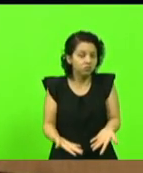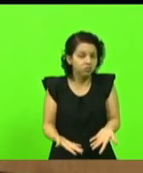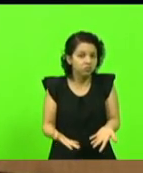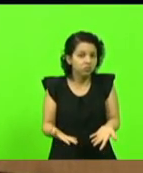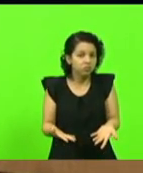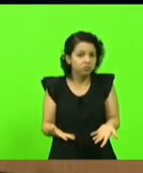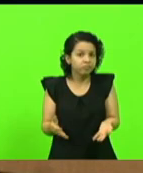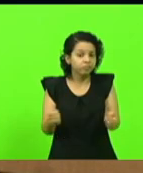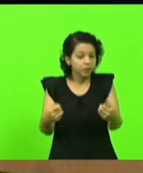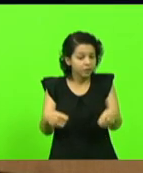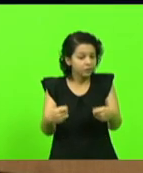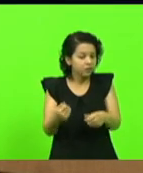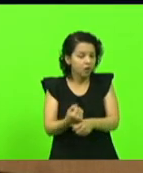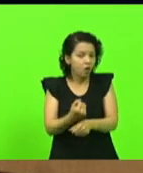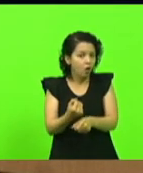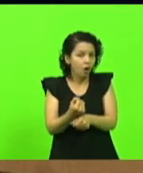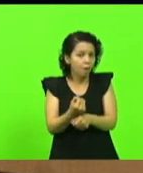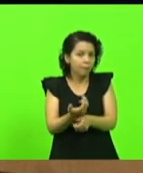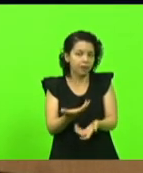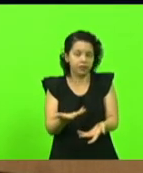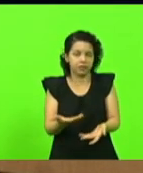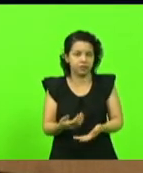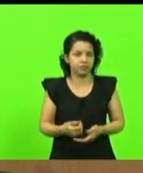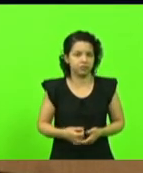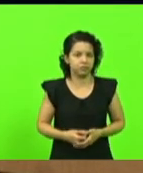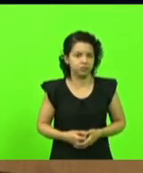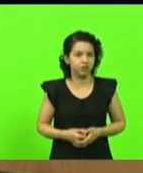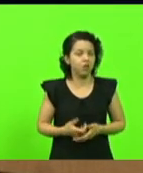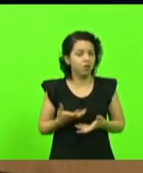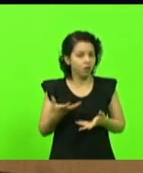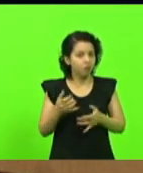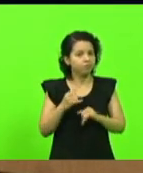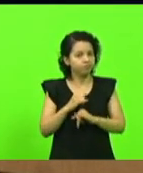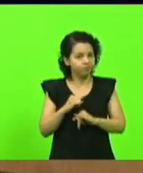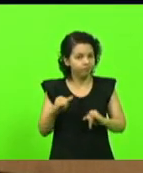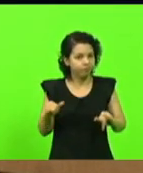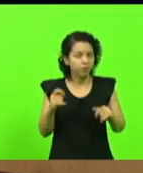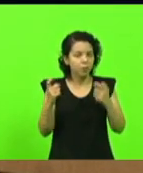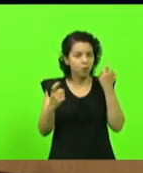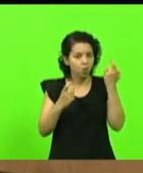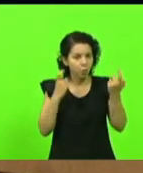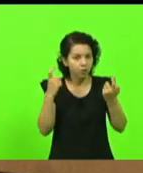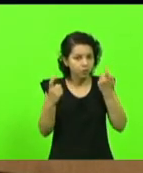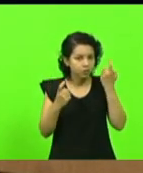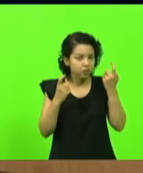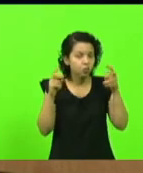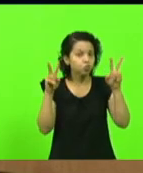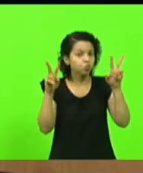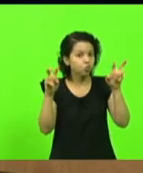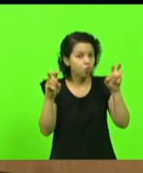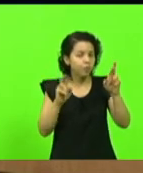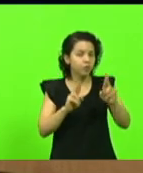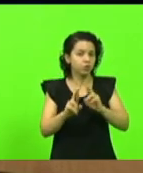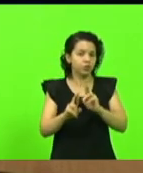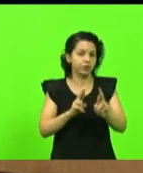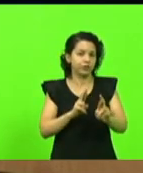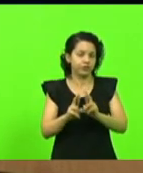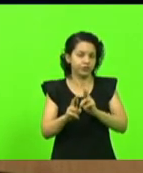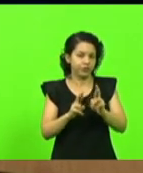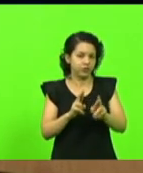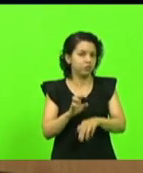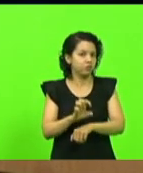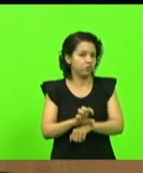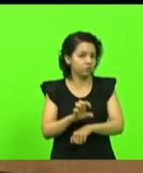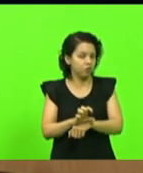precisamos das obras então eu queria manifestar essa grande preocupação em relação às rodovias estaduais continuo citando